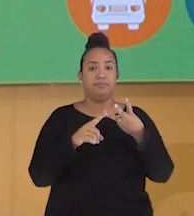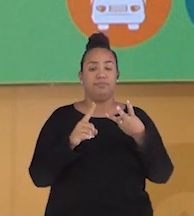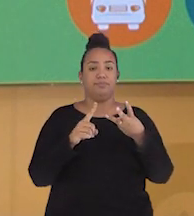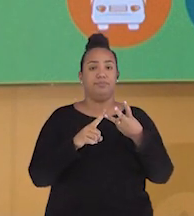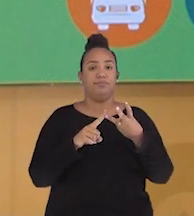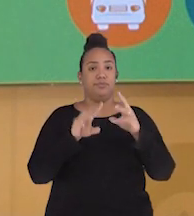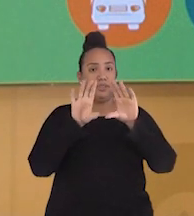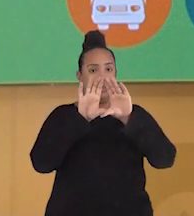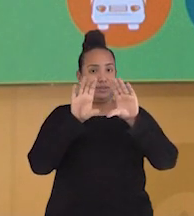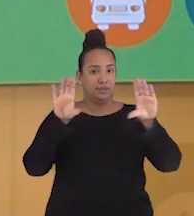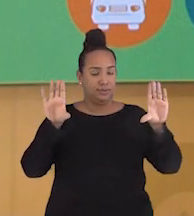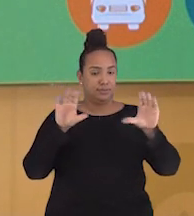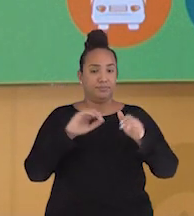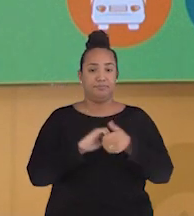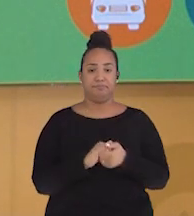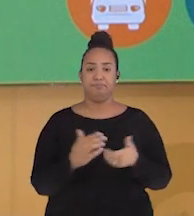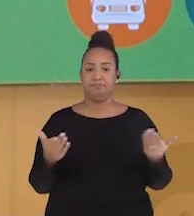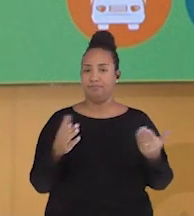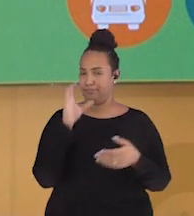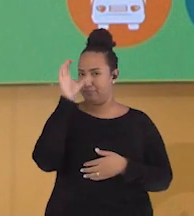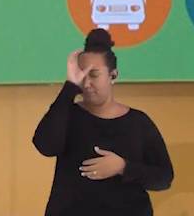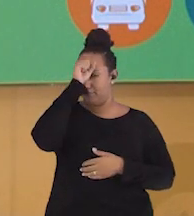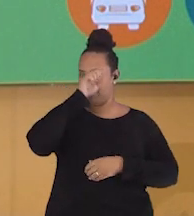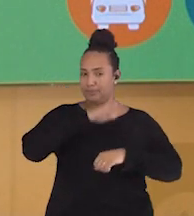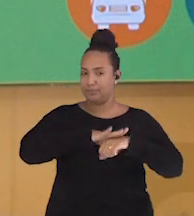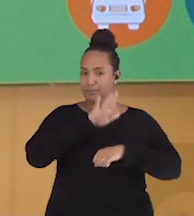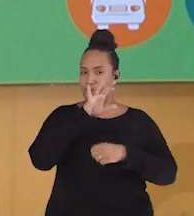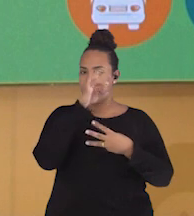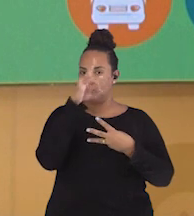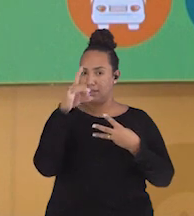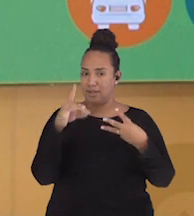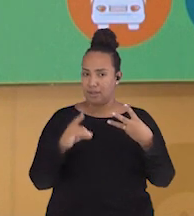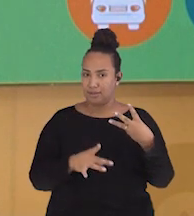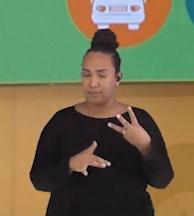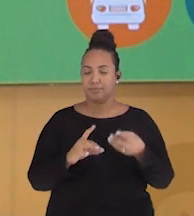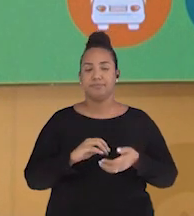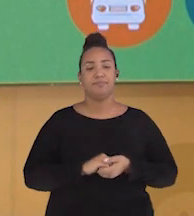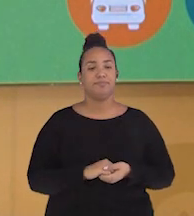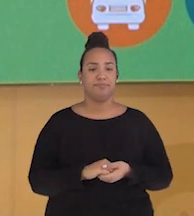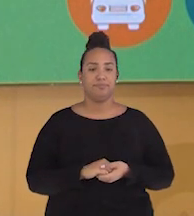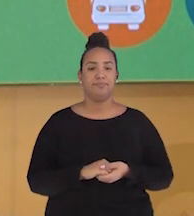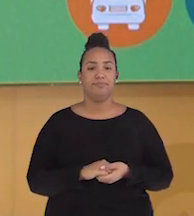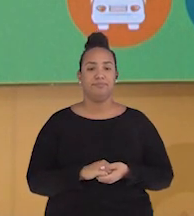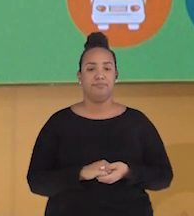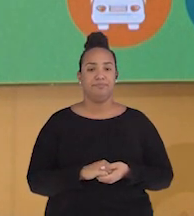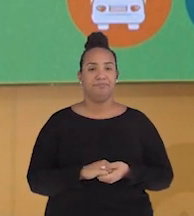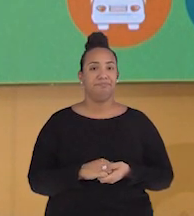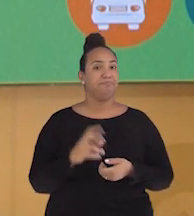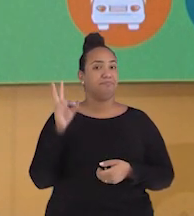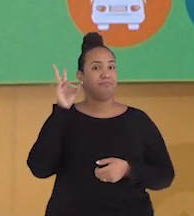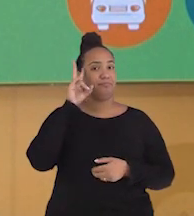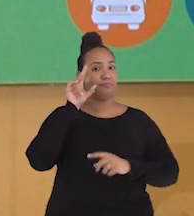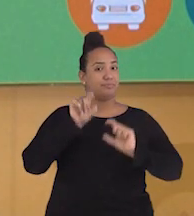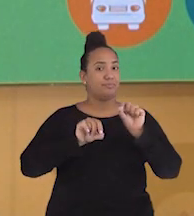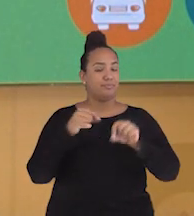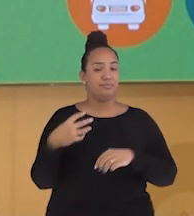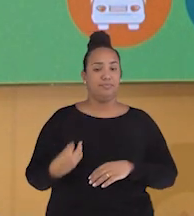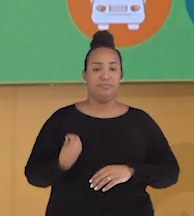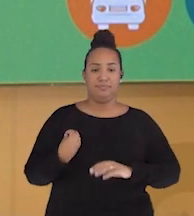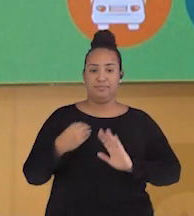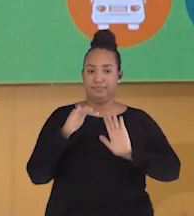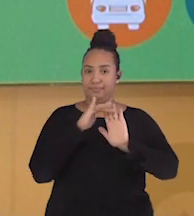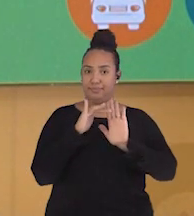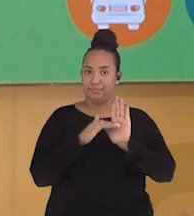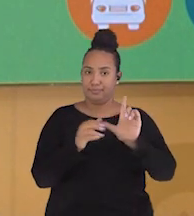E aéreos. Que tal aprendermos um pouquinho sobre cada um deles? Não se esqueça de registrar a sua presença